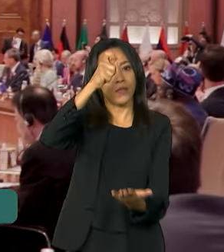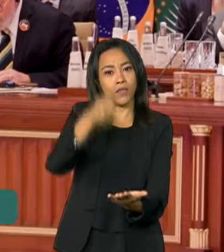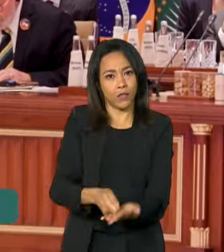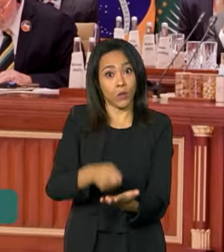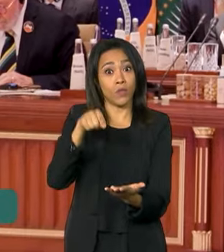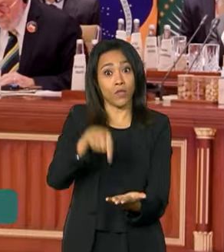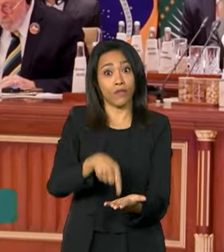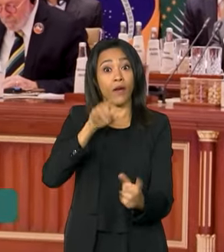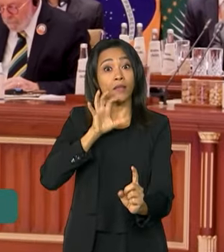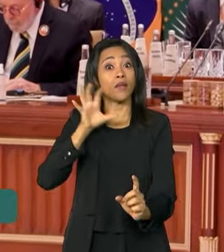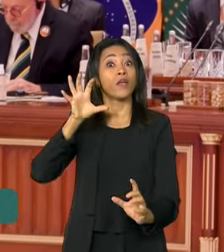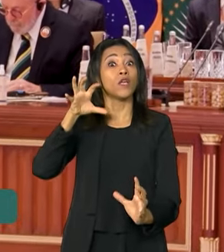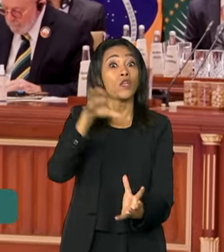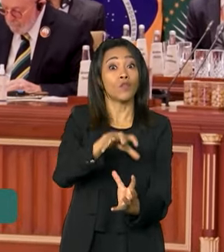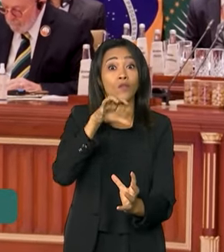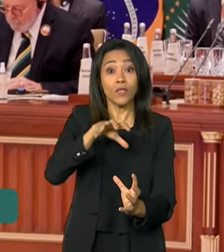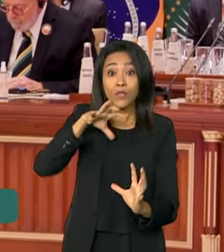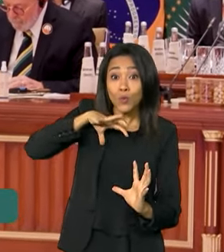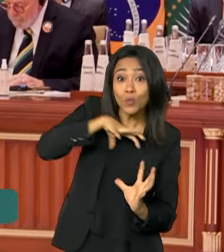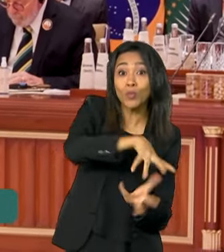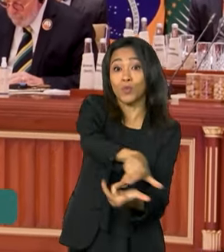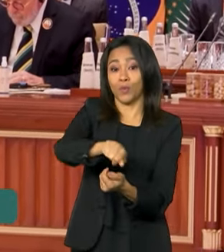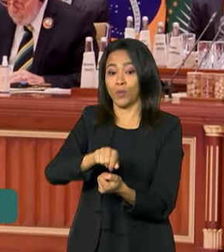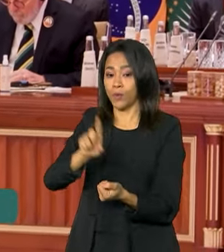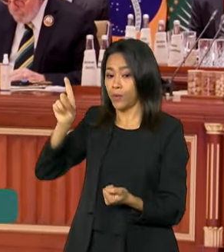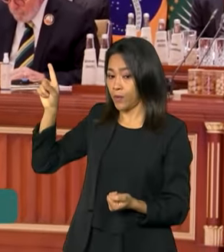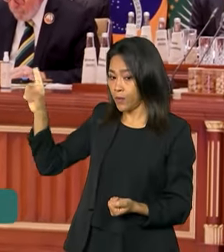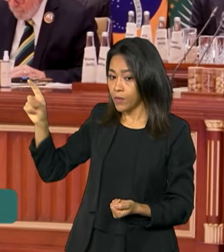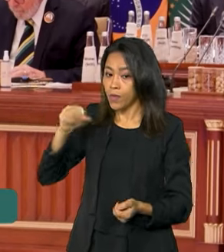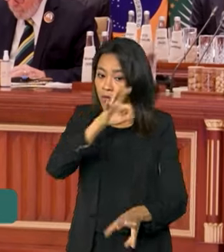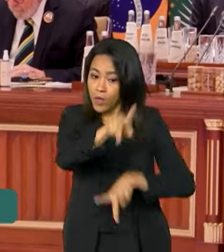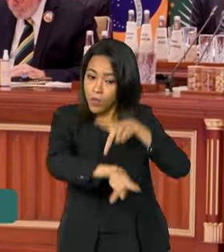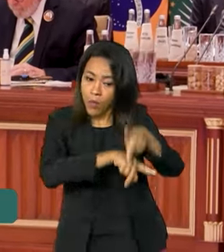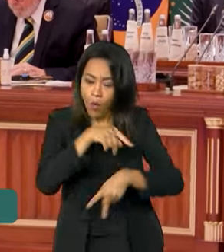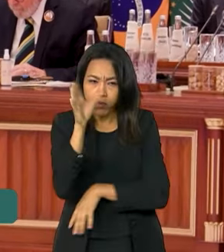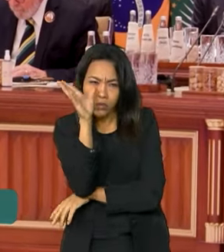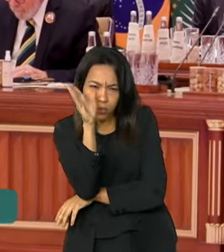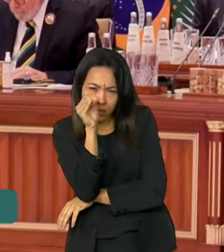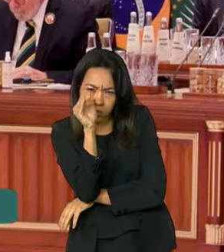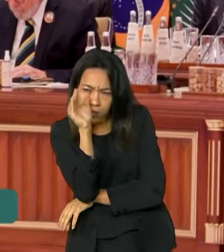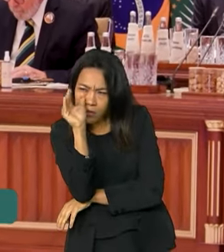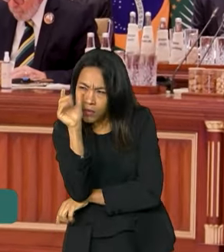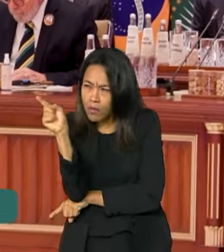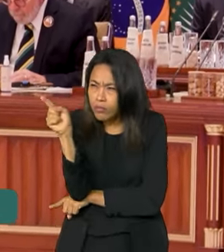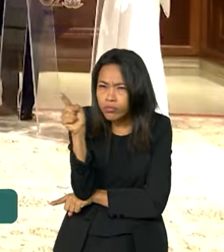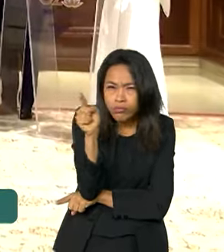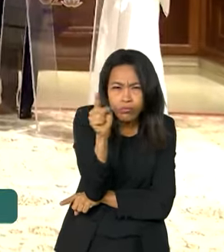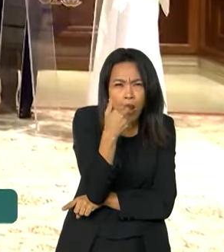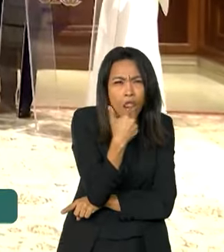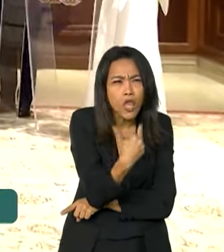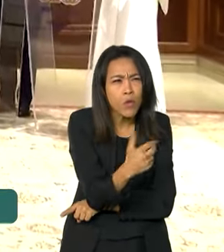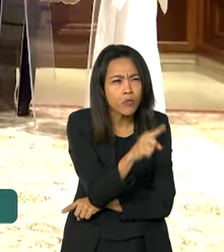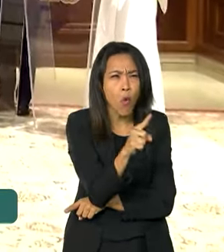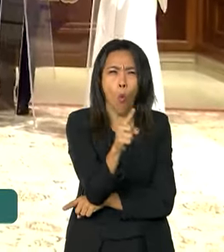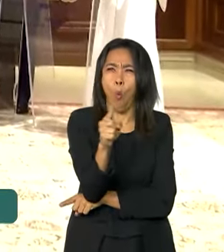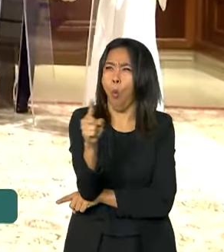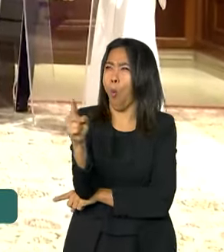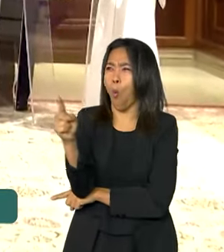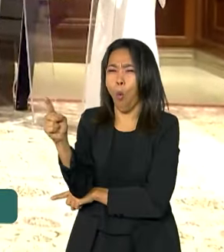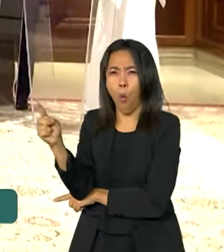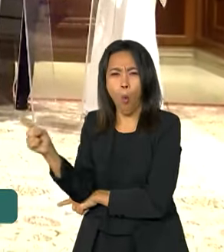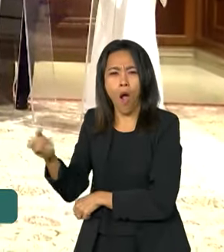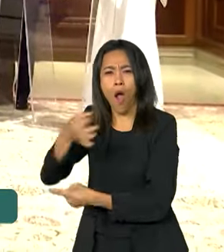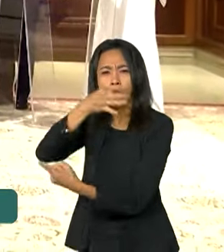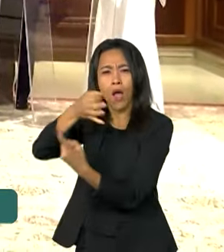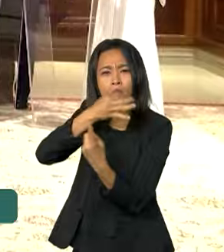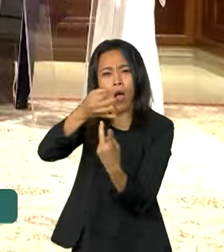todo. E a cada encontro, a população assiste o desenrolar desses debates travados em várias línguas. Mas quantas vozes